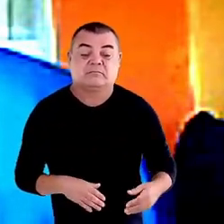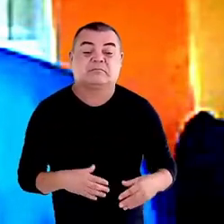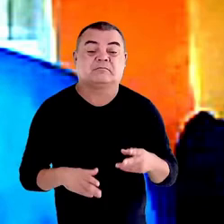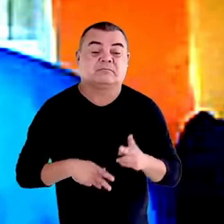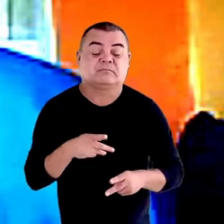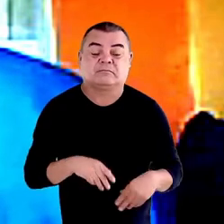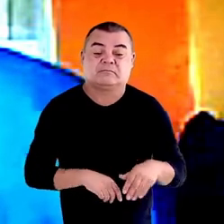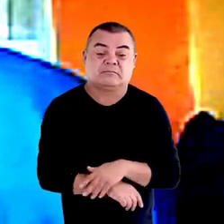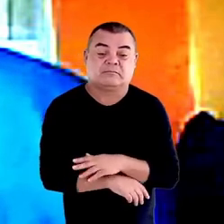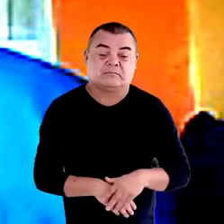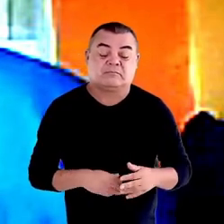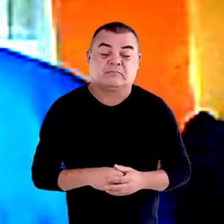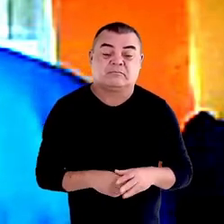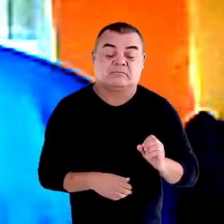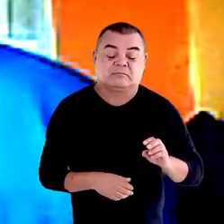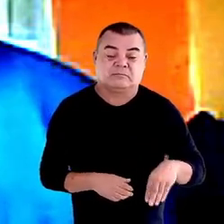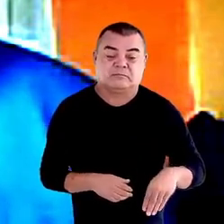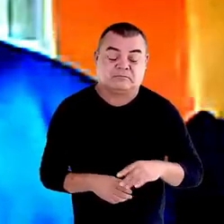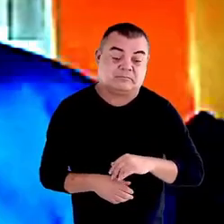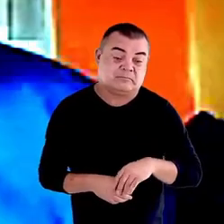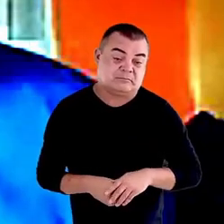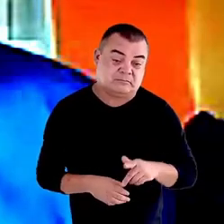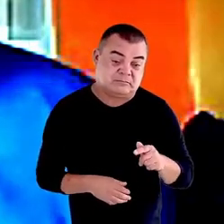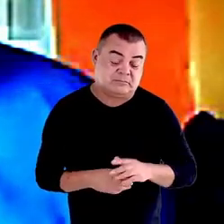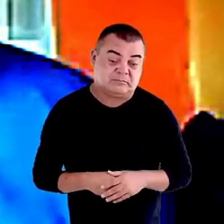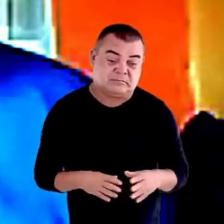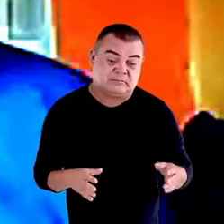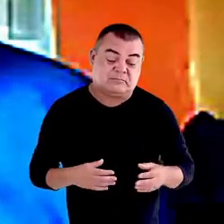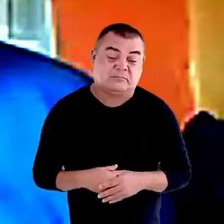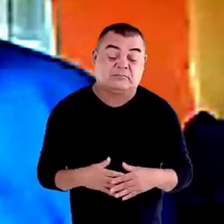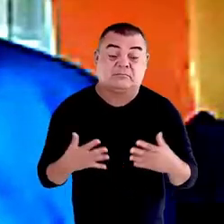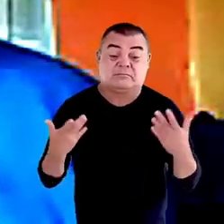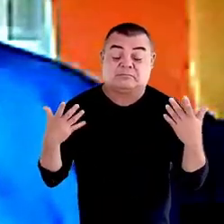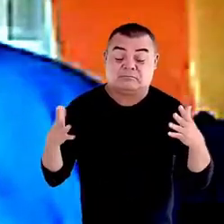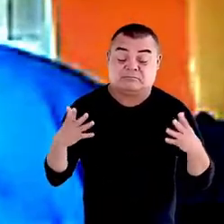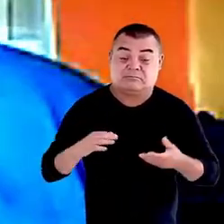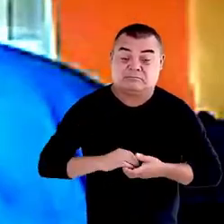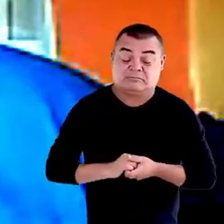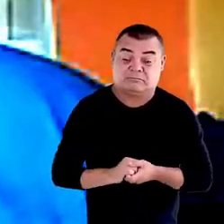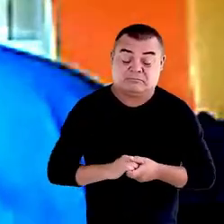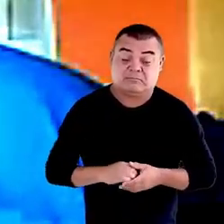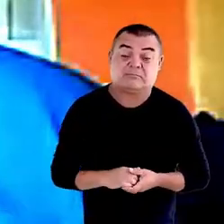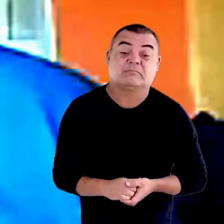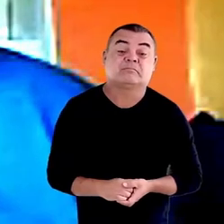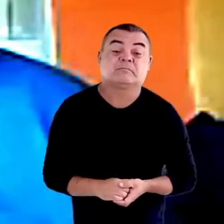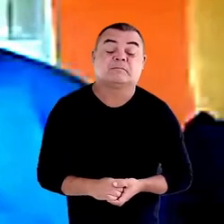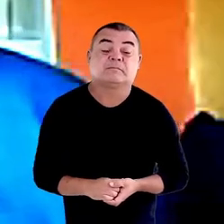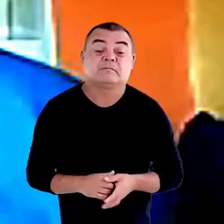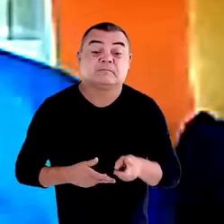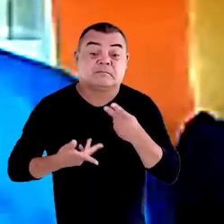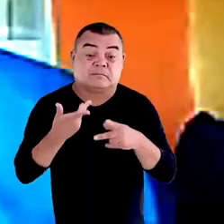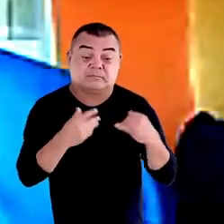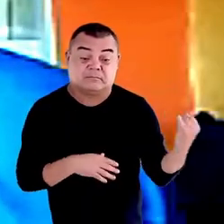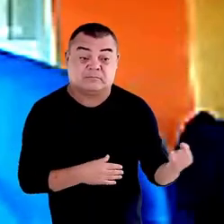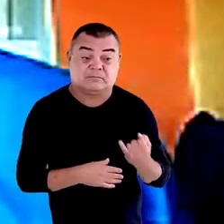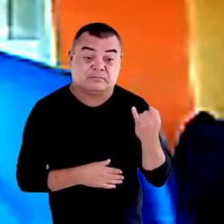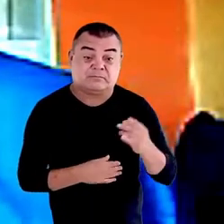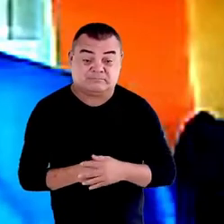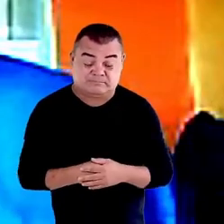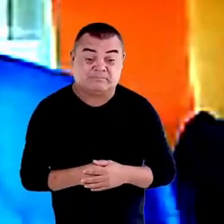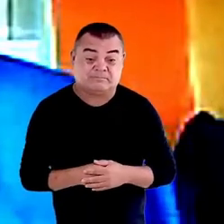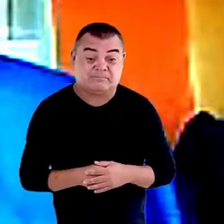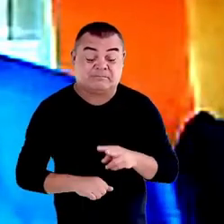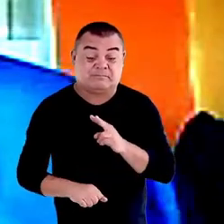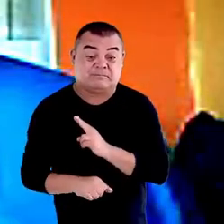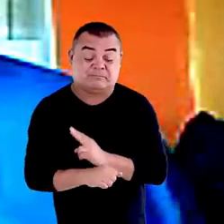UFMG de forma tão brilhante. Saúde a todos nesse sentido. Falar da importância do GT de Segurança